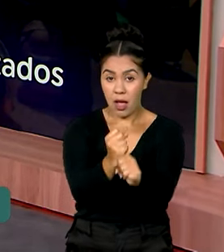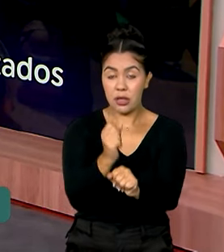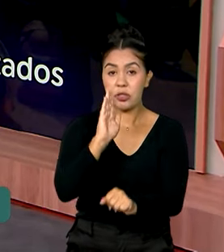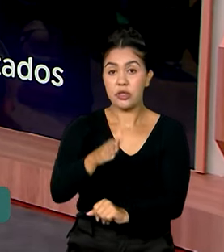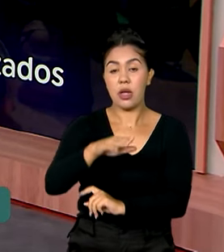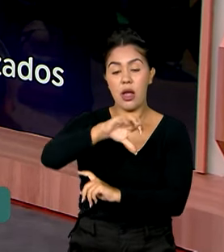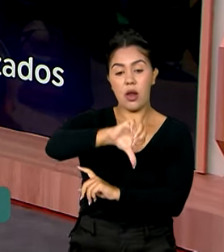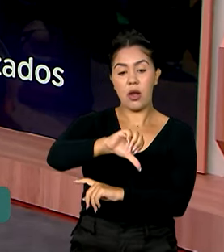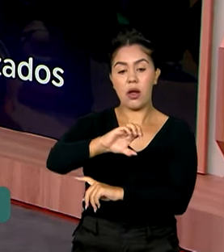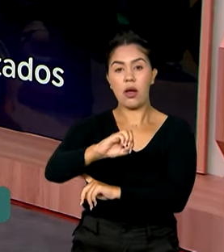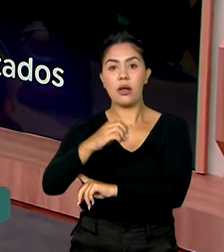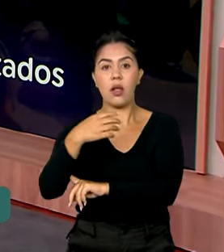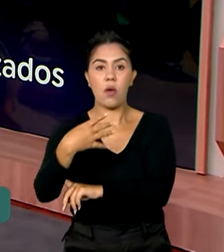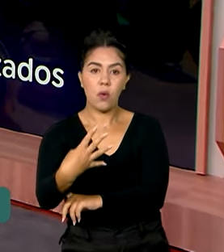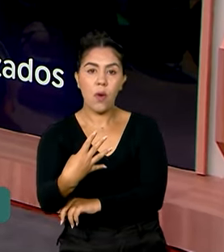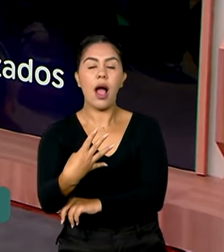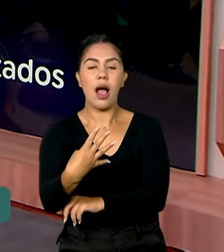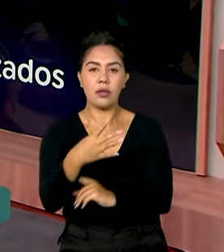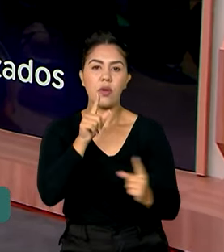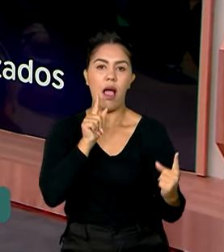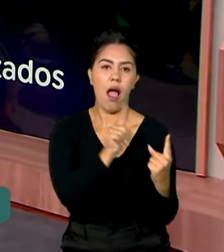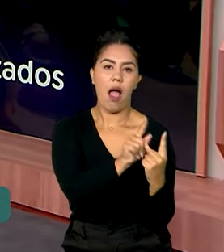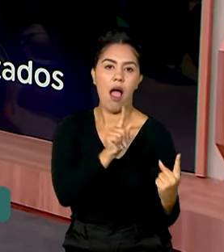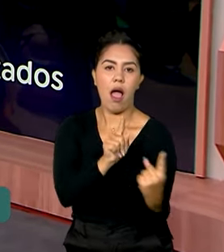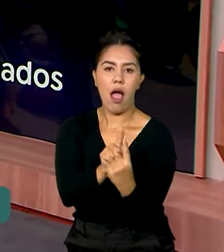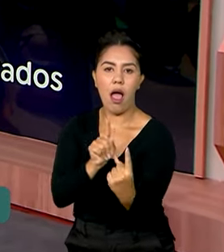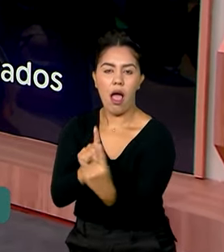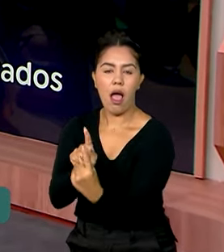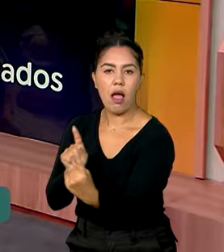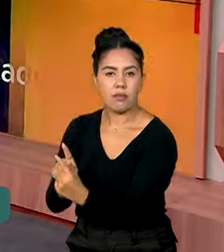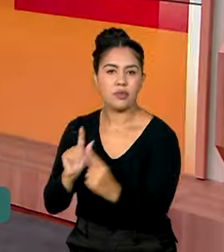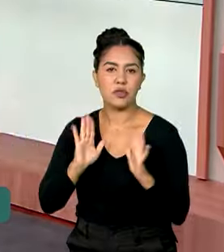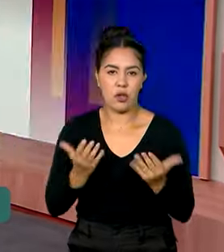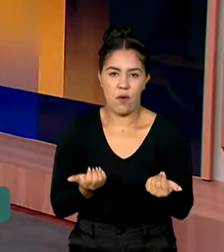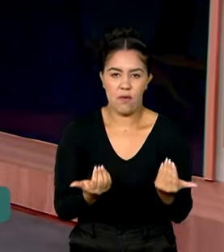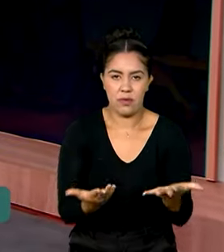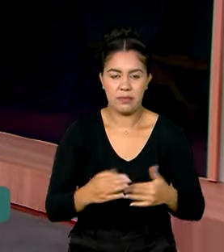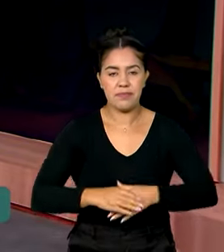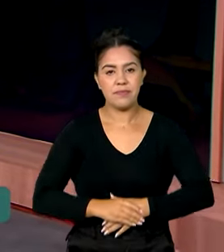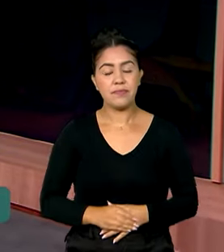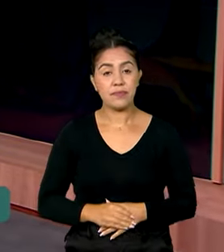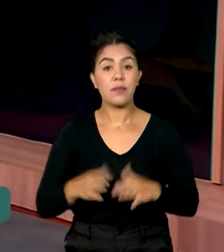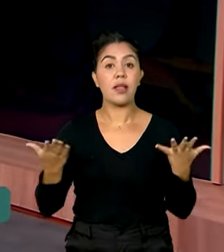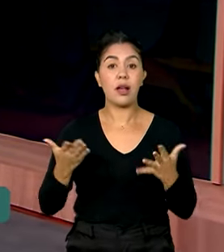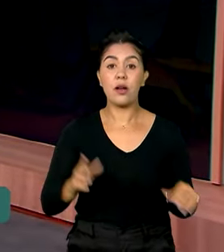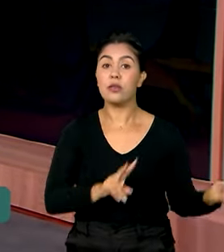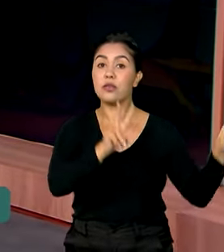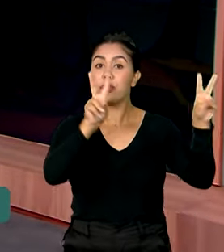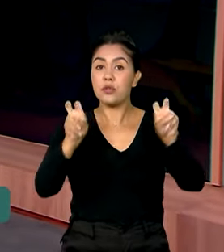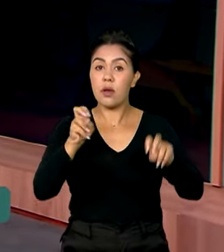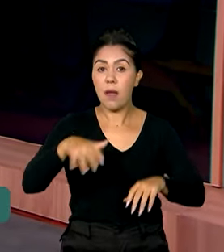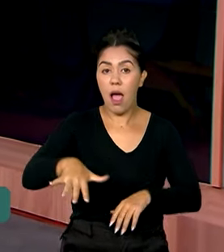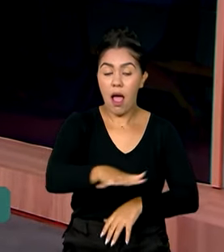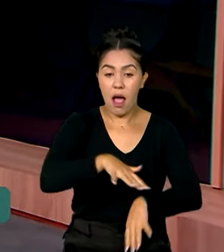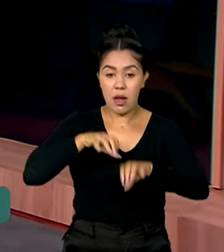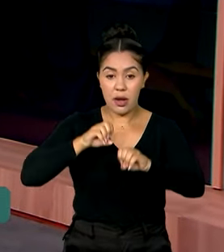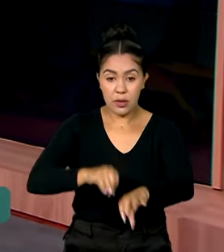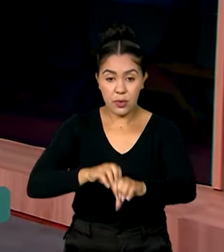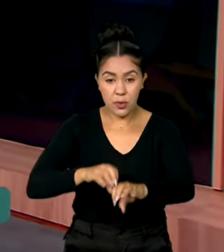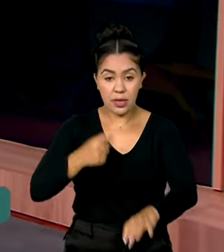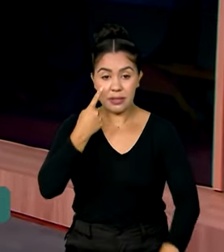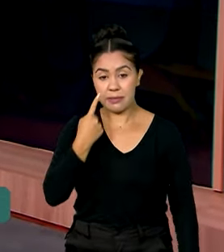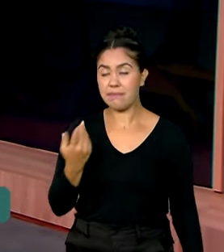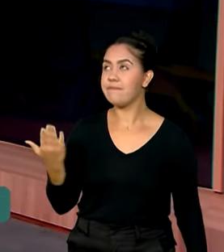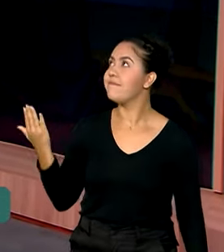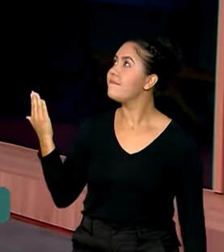904 atendimentos desse tipo. Olha, já aqui na nossa próxima tela, a gente